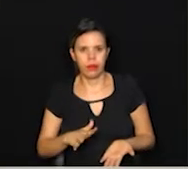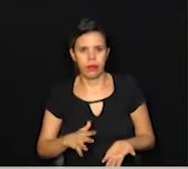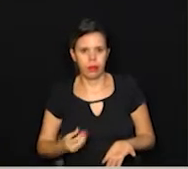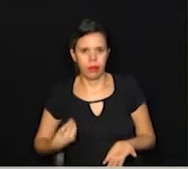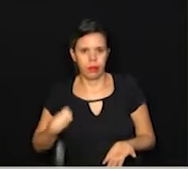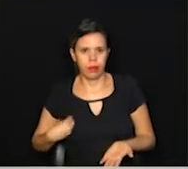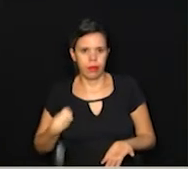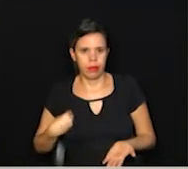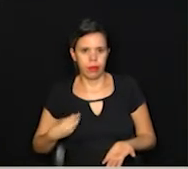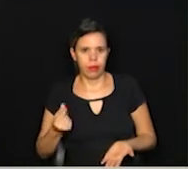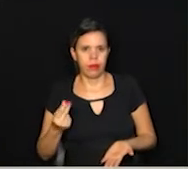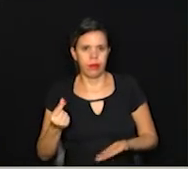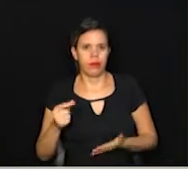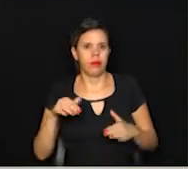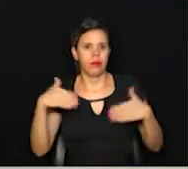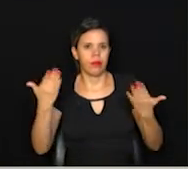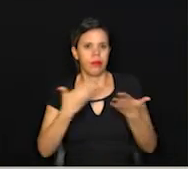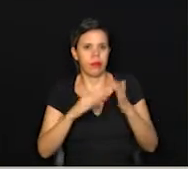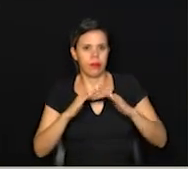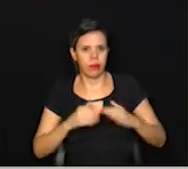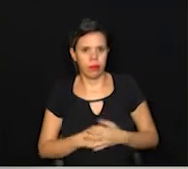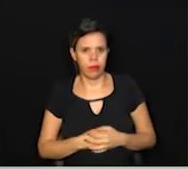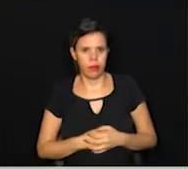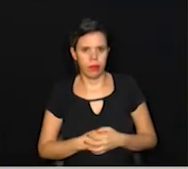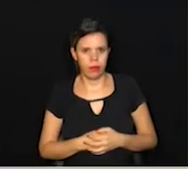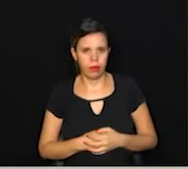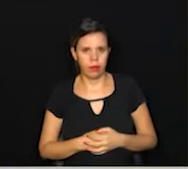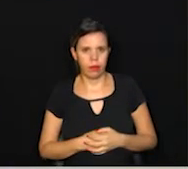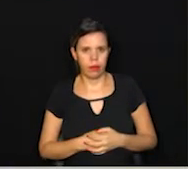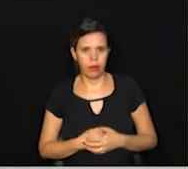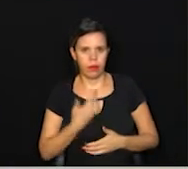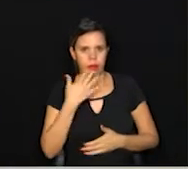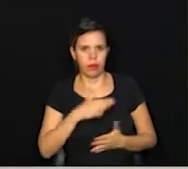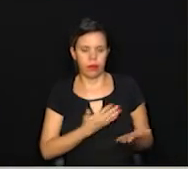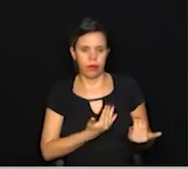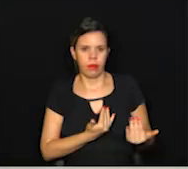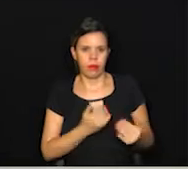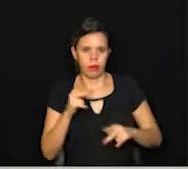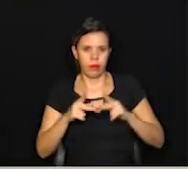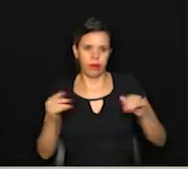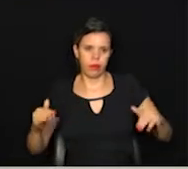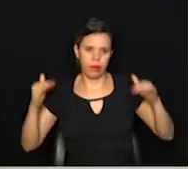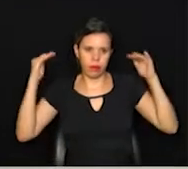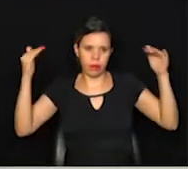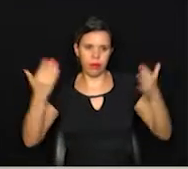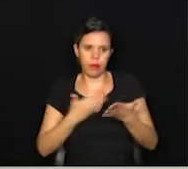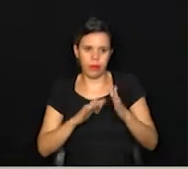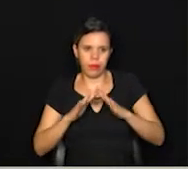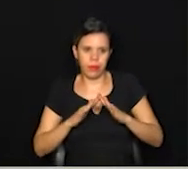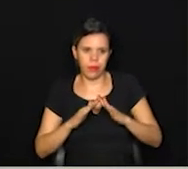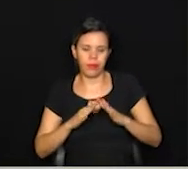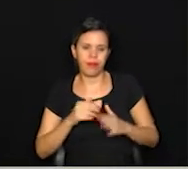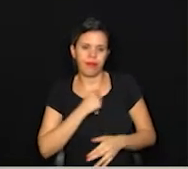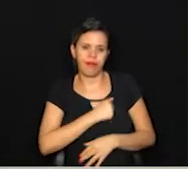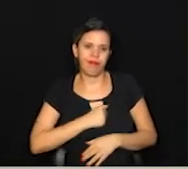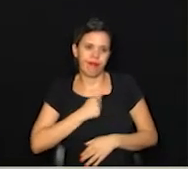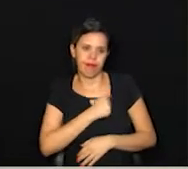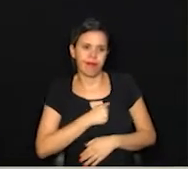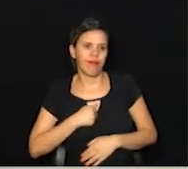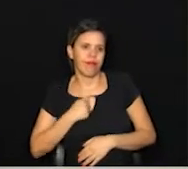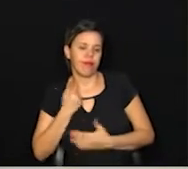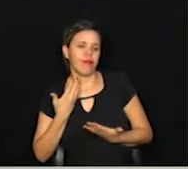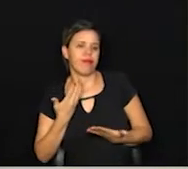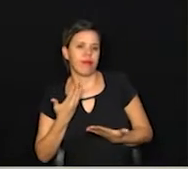há muito tempo fora da escola. Quando eu falo criança, crianças, jovens e adultos. E a escola faz uma falta imensa,